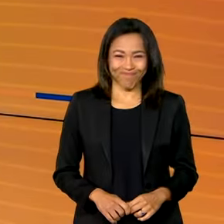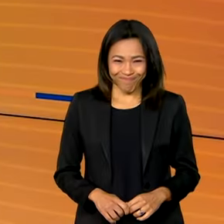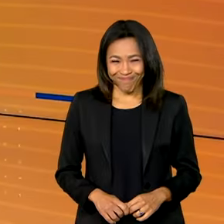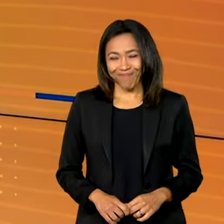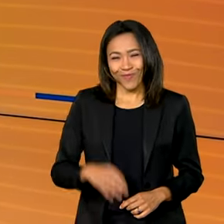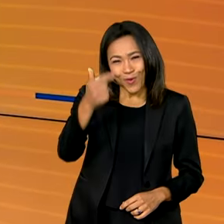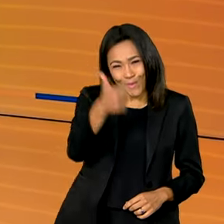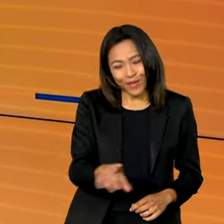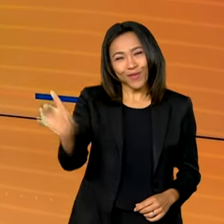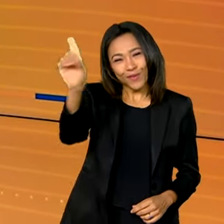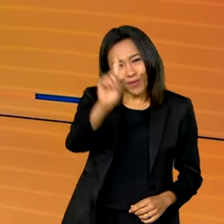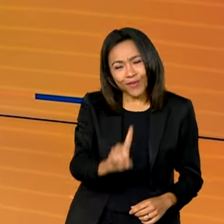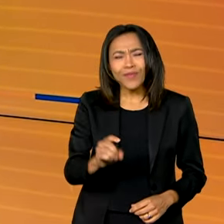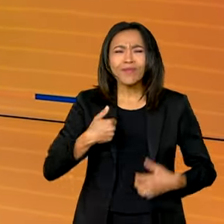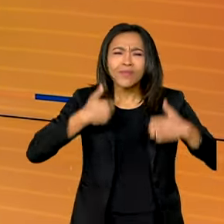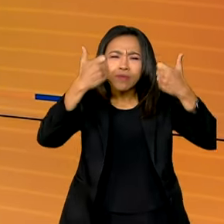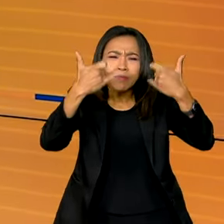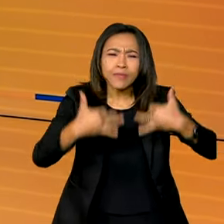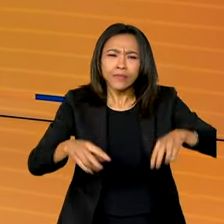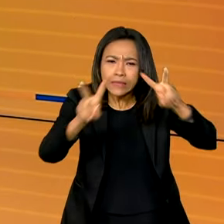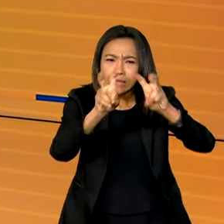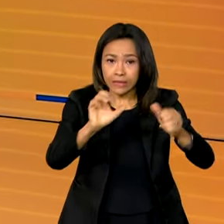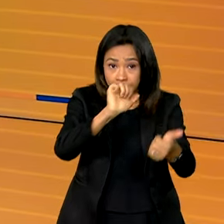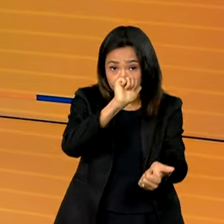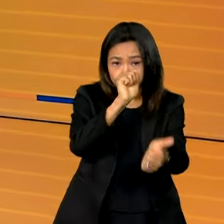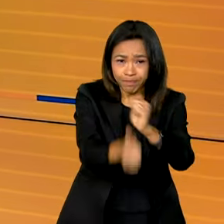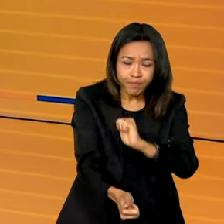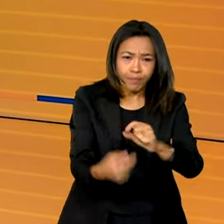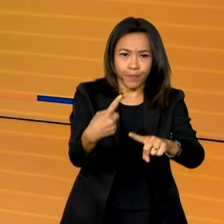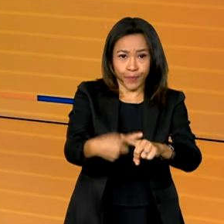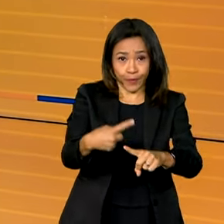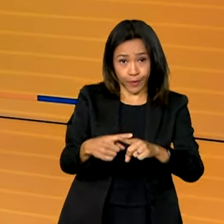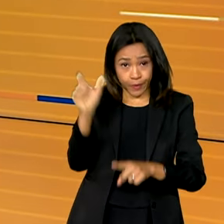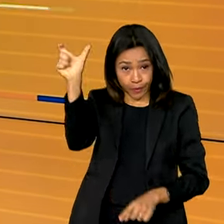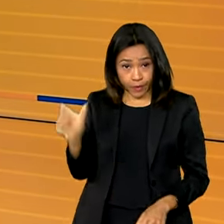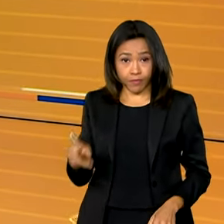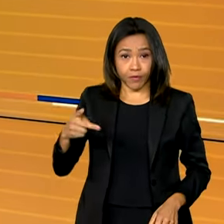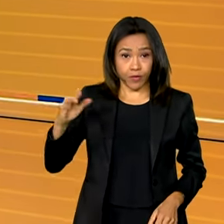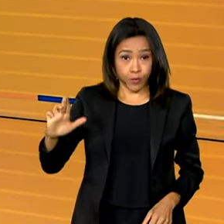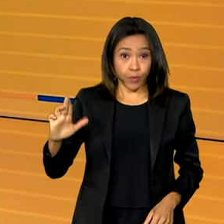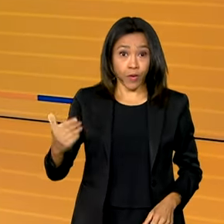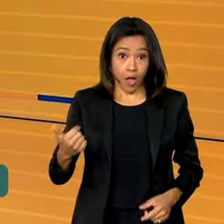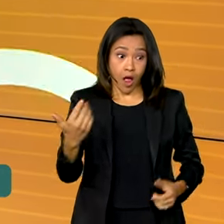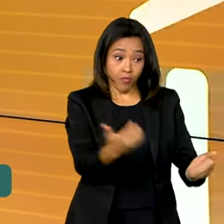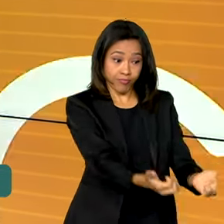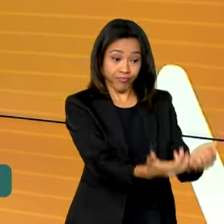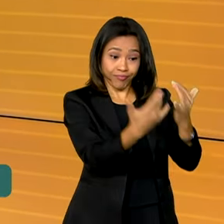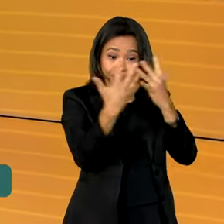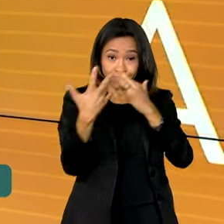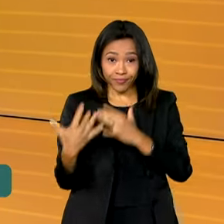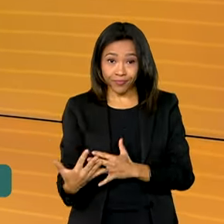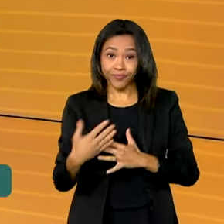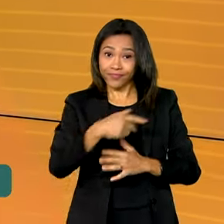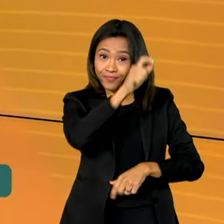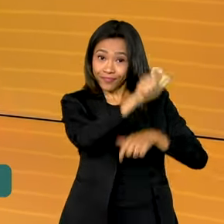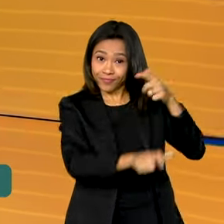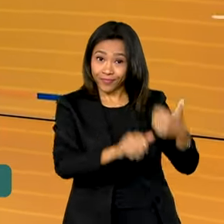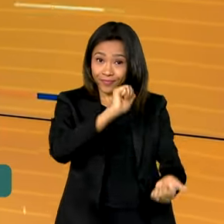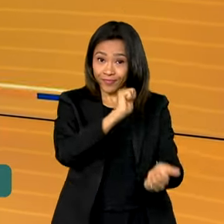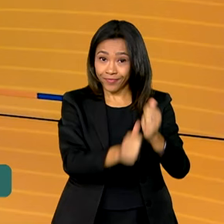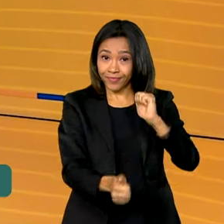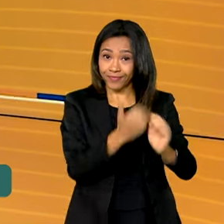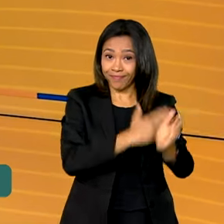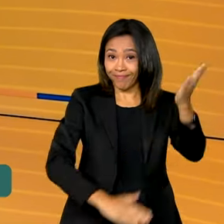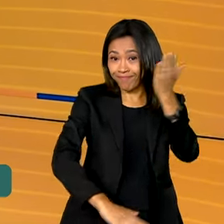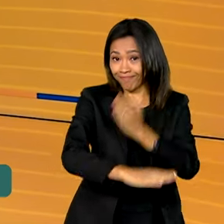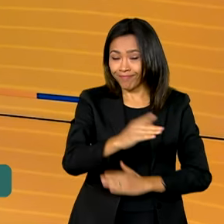Estamos de volta, vamos falar de esporte agora, porque o presidente Lula recebeu atletas paralímpicos no Palácio do Planalto.